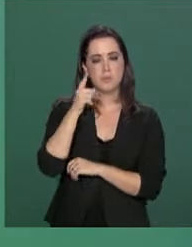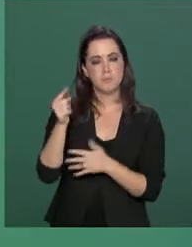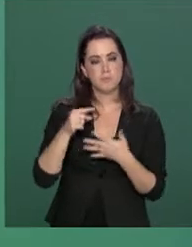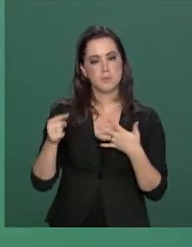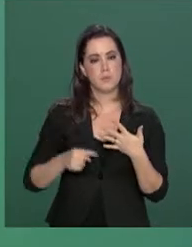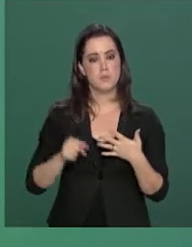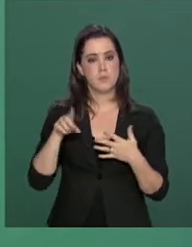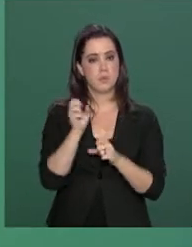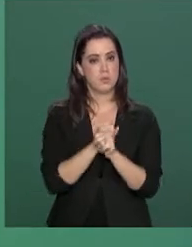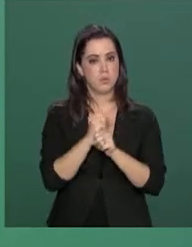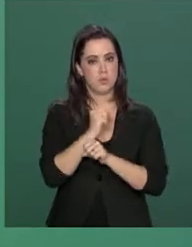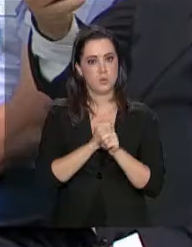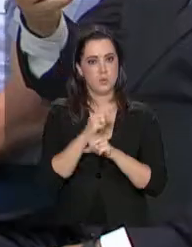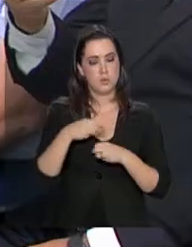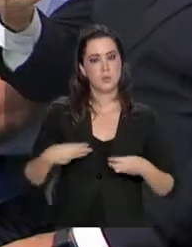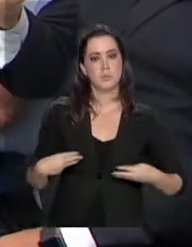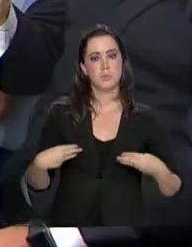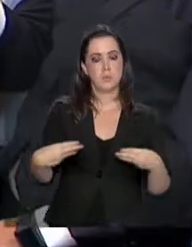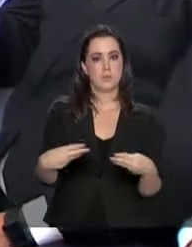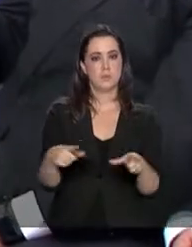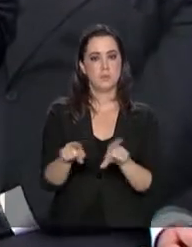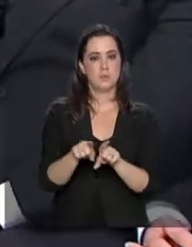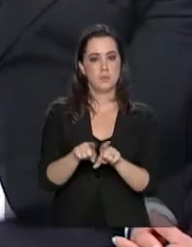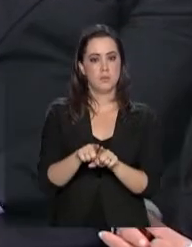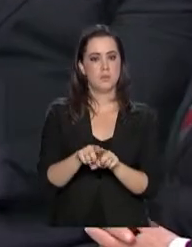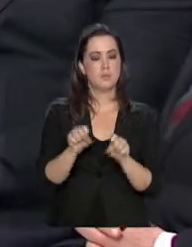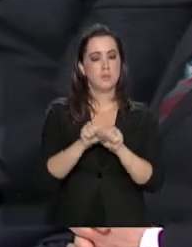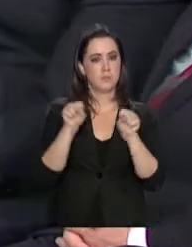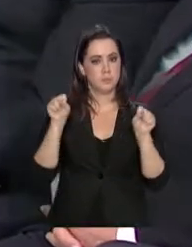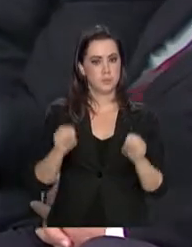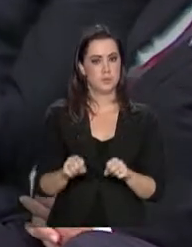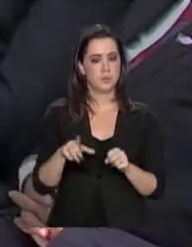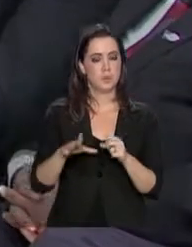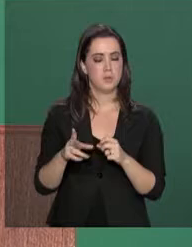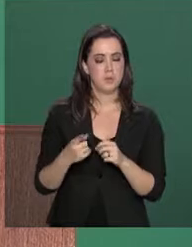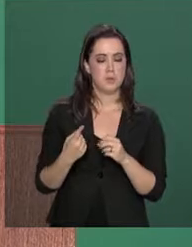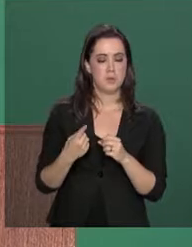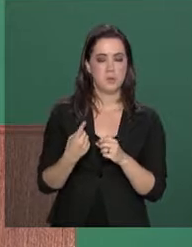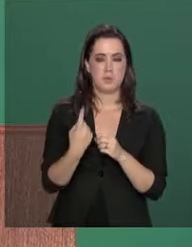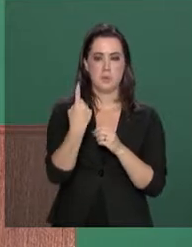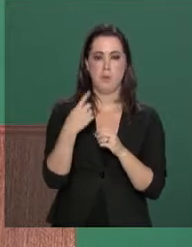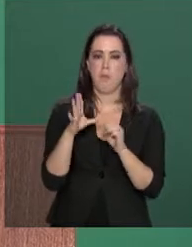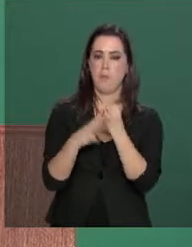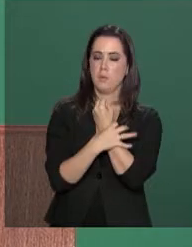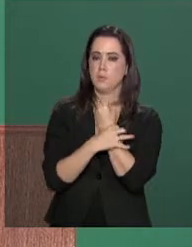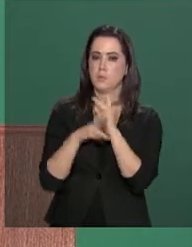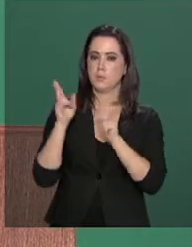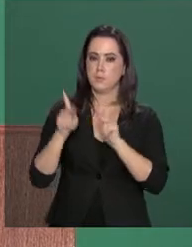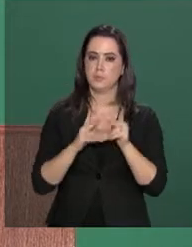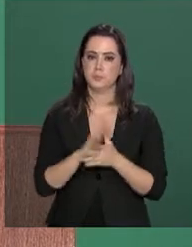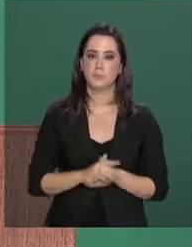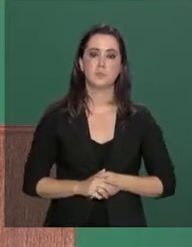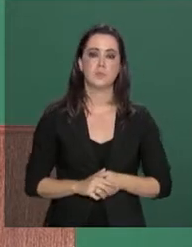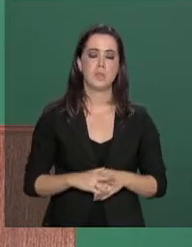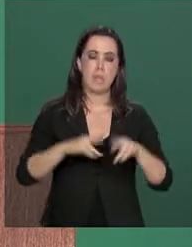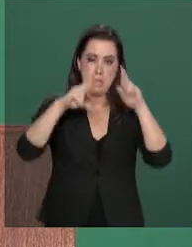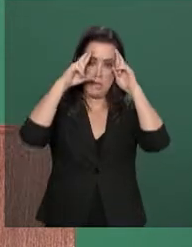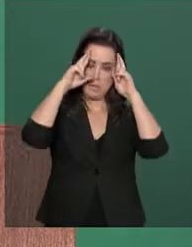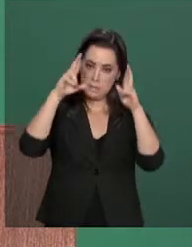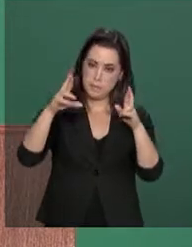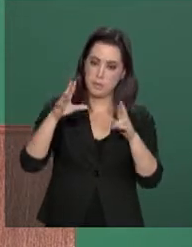criação neste ano do Ministério e do Sistema Único de Segurança Pública. Sem invadir as competências